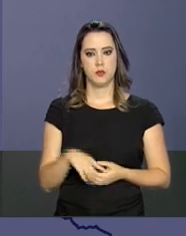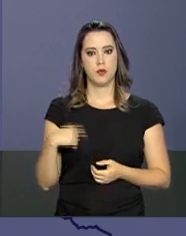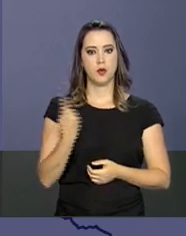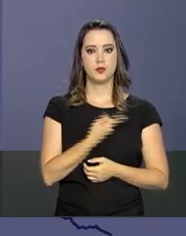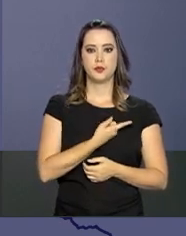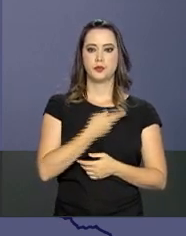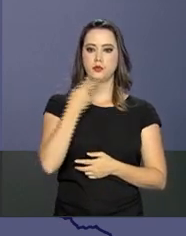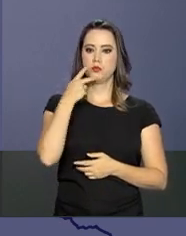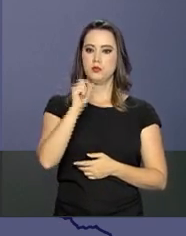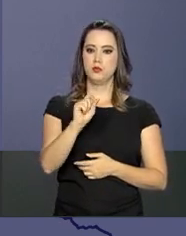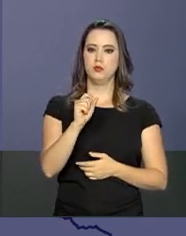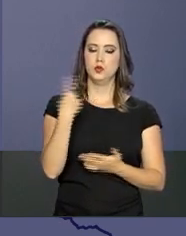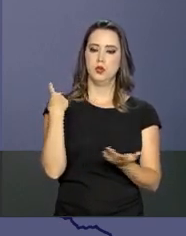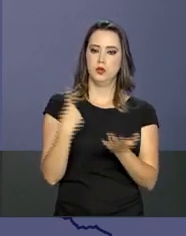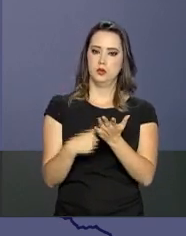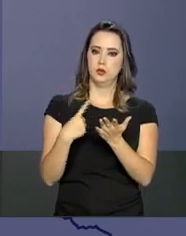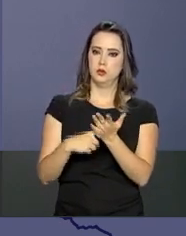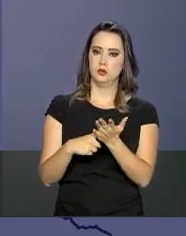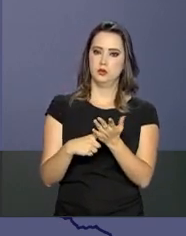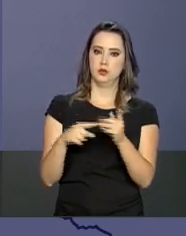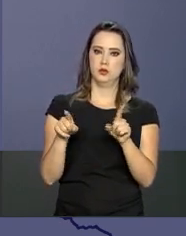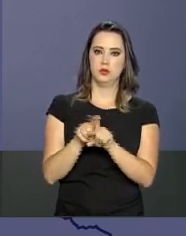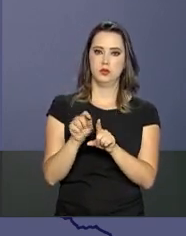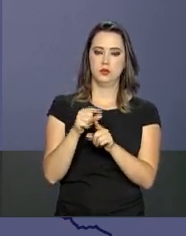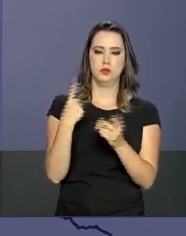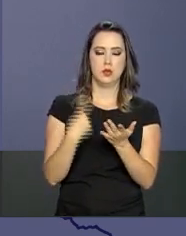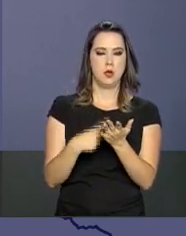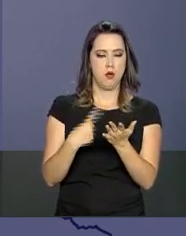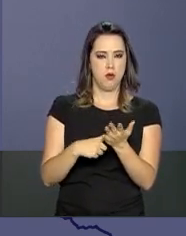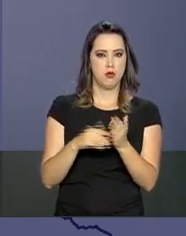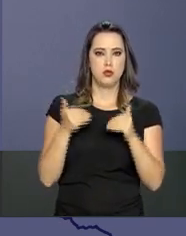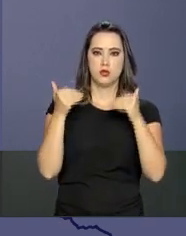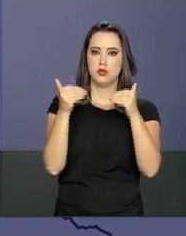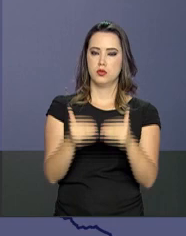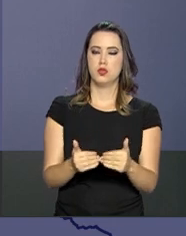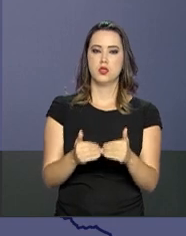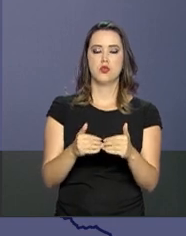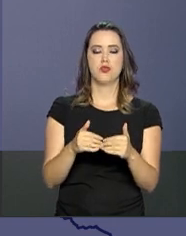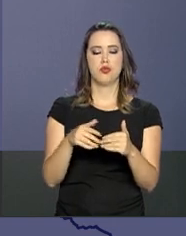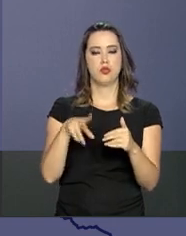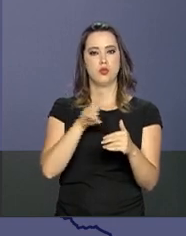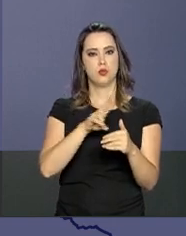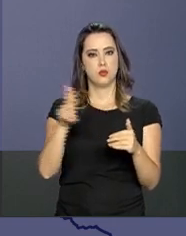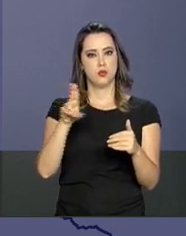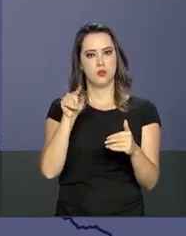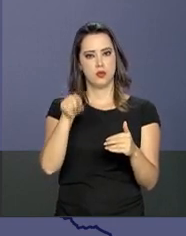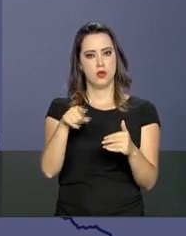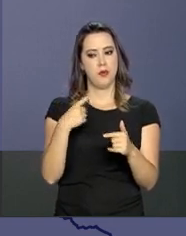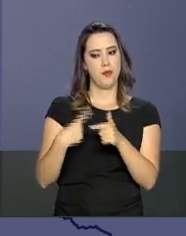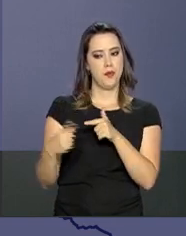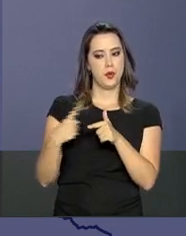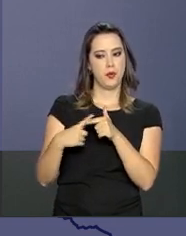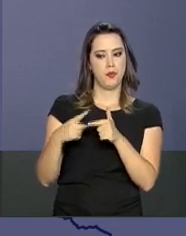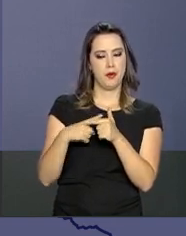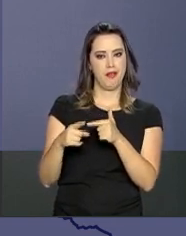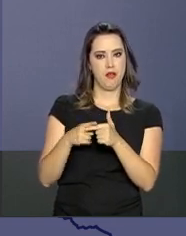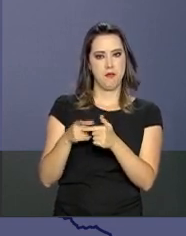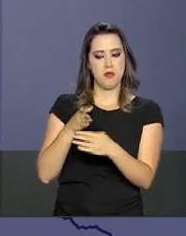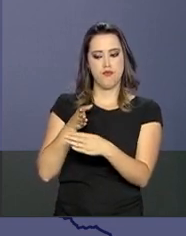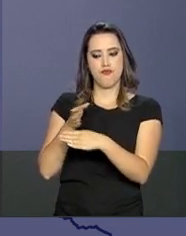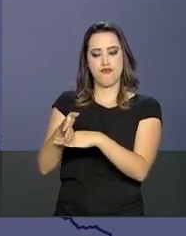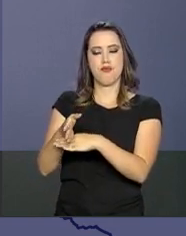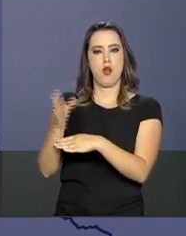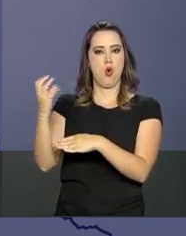tratamos de acordos para nós enfrentarmos os chamados delitos transnacionais,